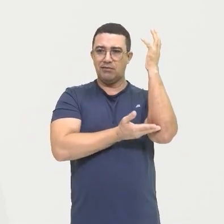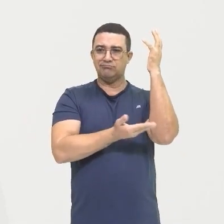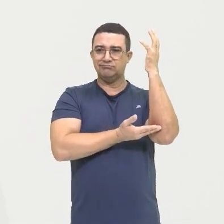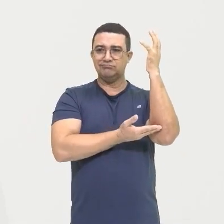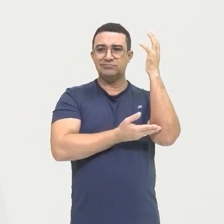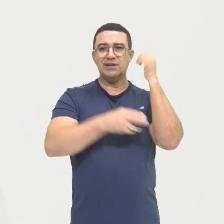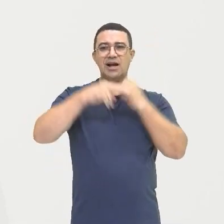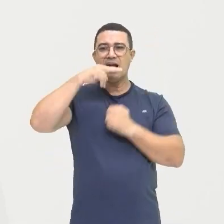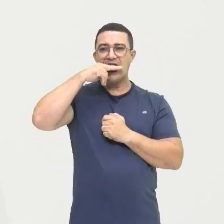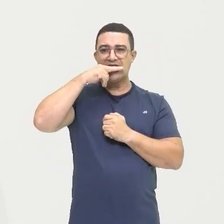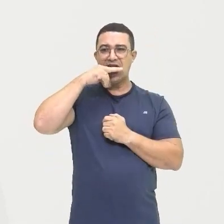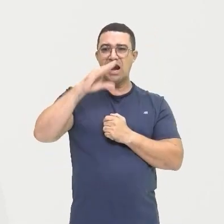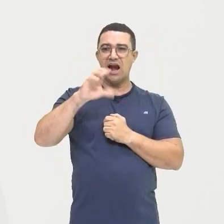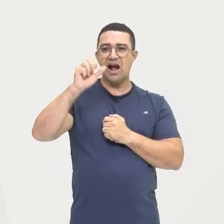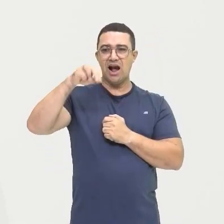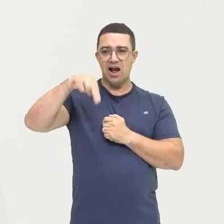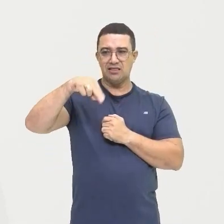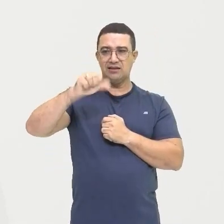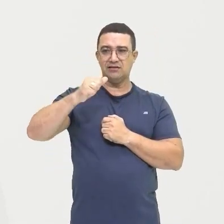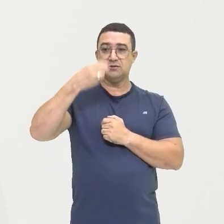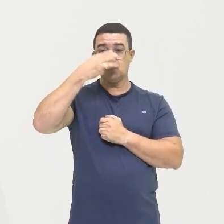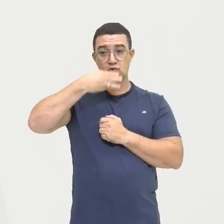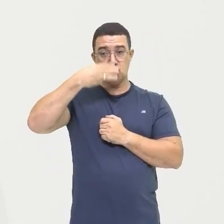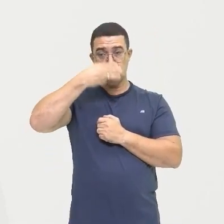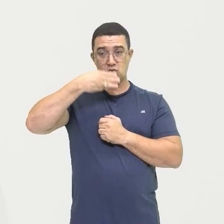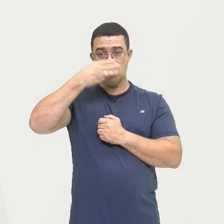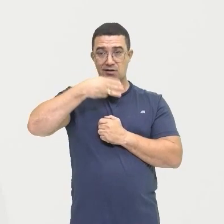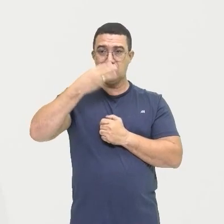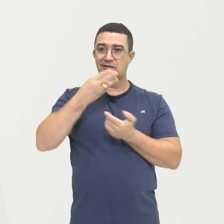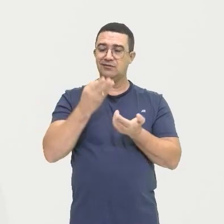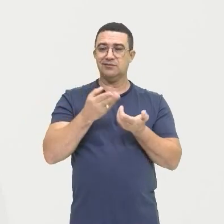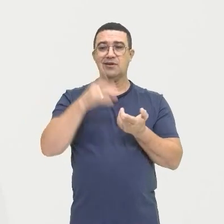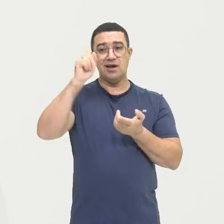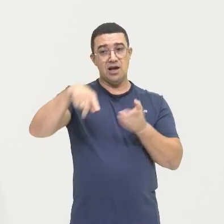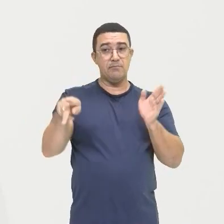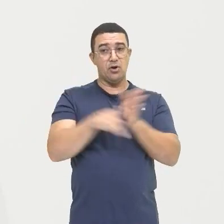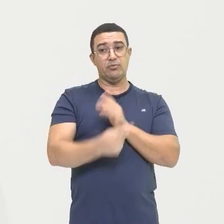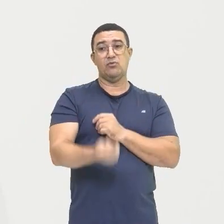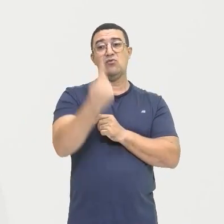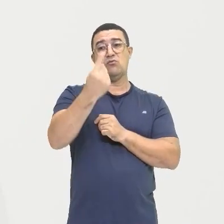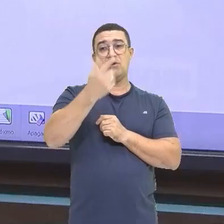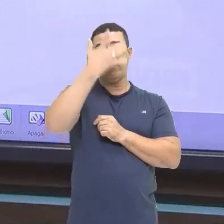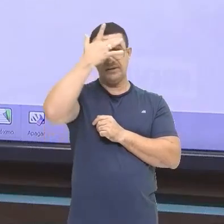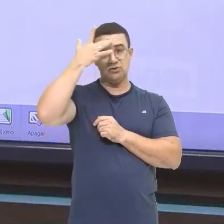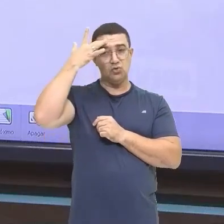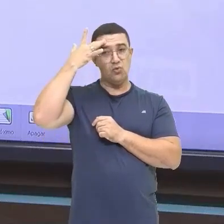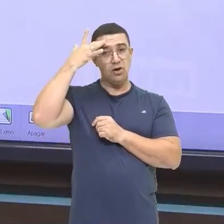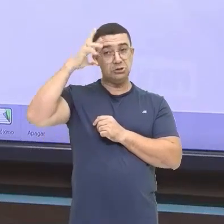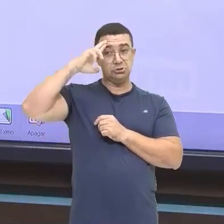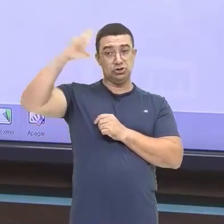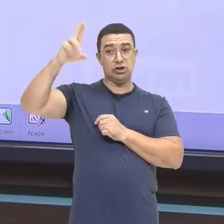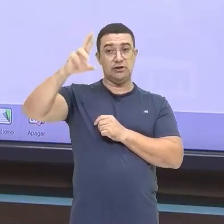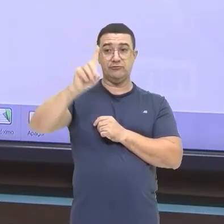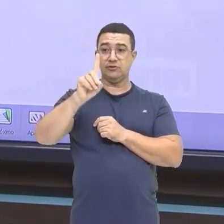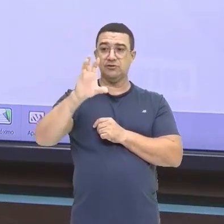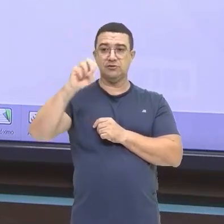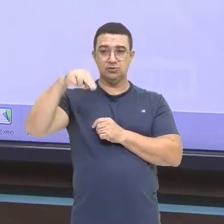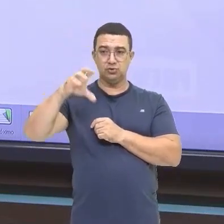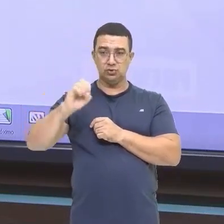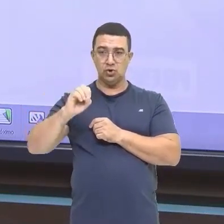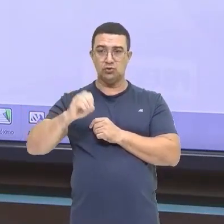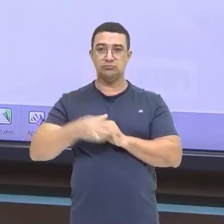Para vários trabalhadores, rurais, agricultores Não, ele pertence a um único dono Onde a gente